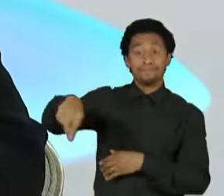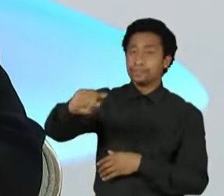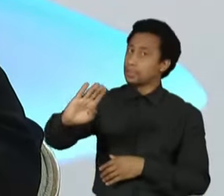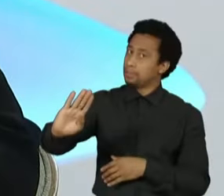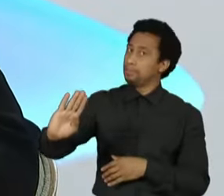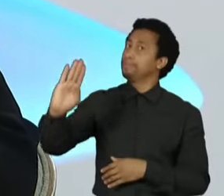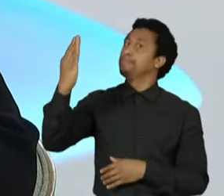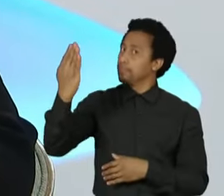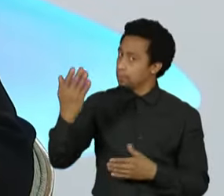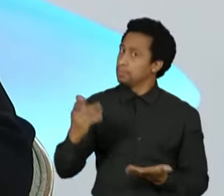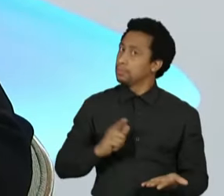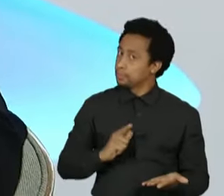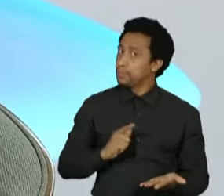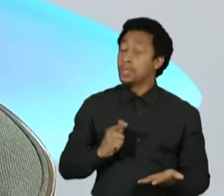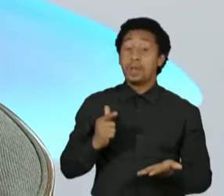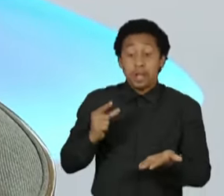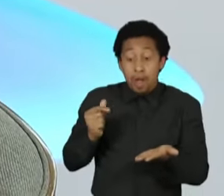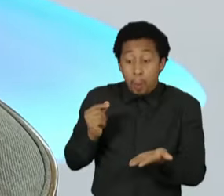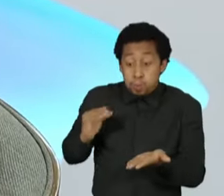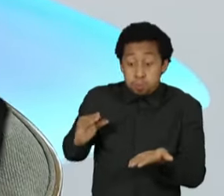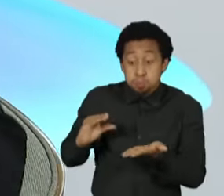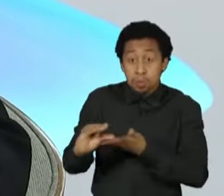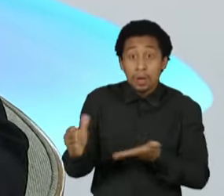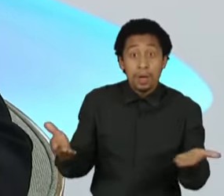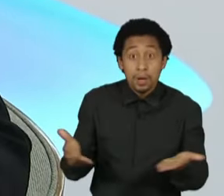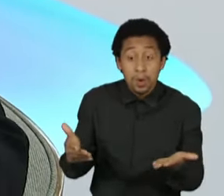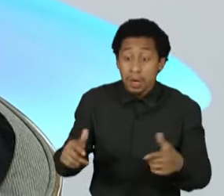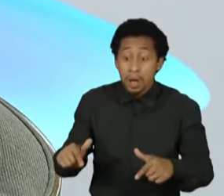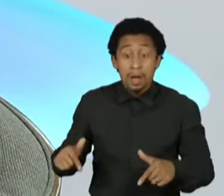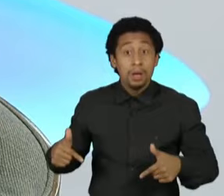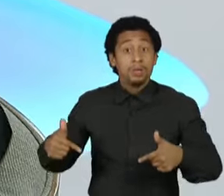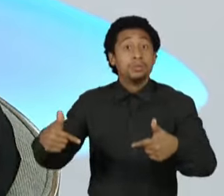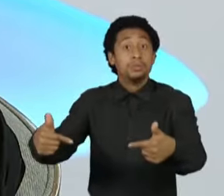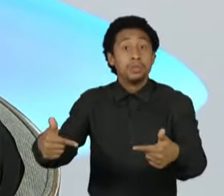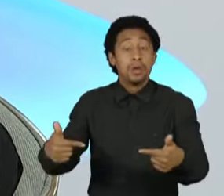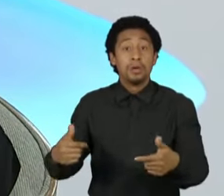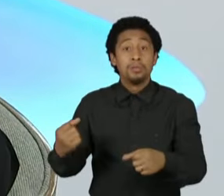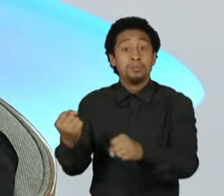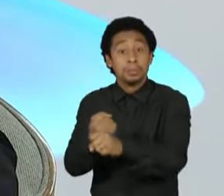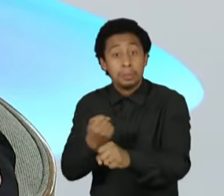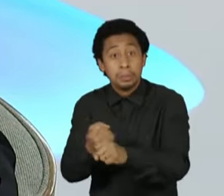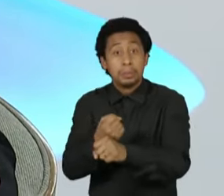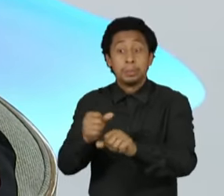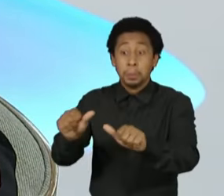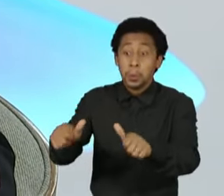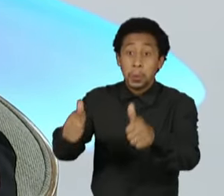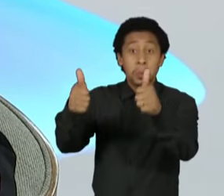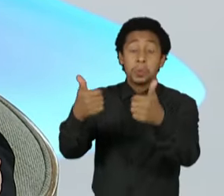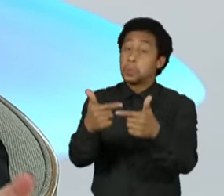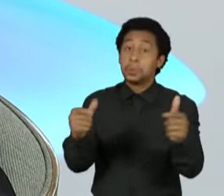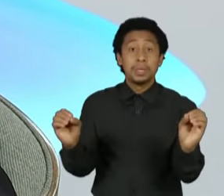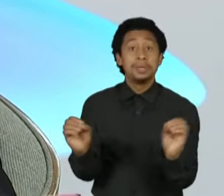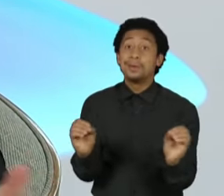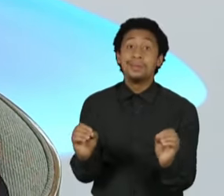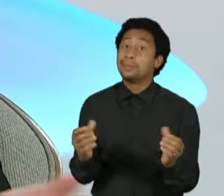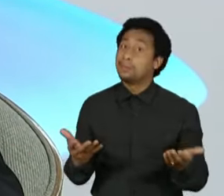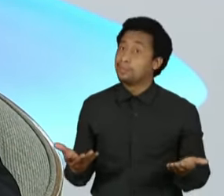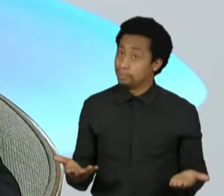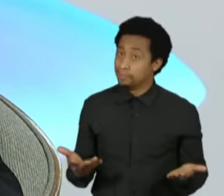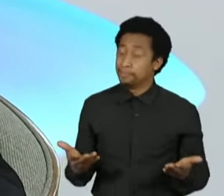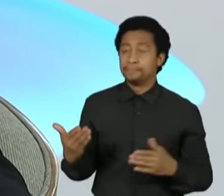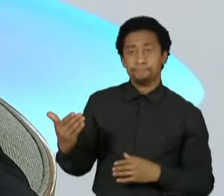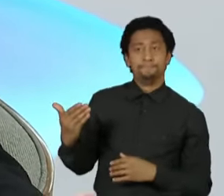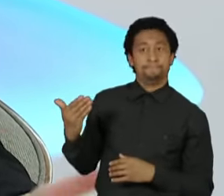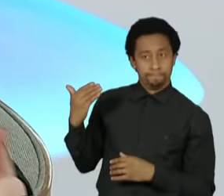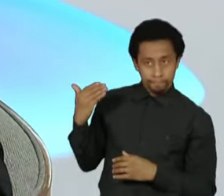recurso que foi recebido agora não está sendo executado o serviço. Eu fiz uma brincadeira que não tem nada, que